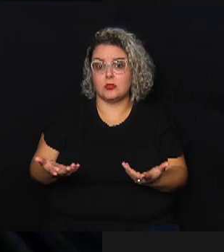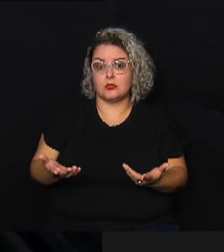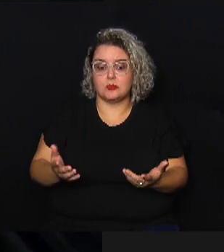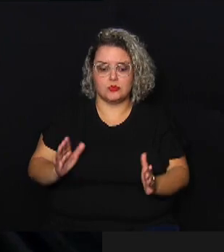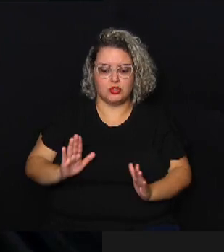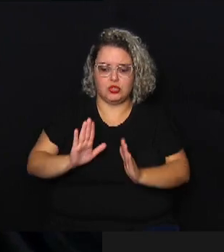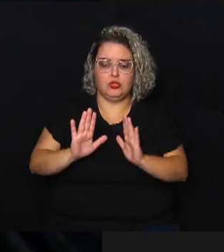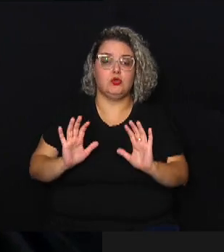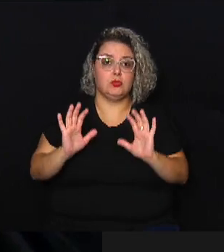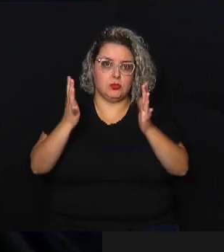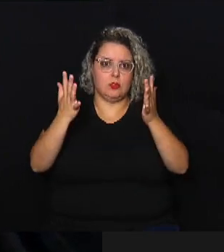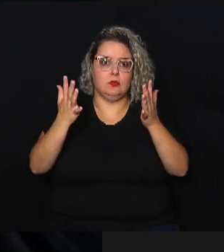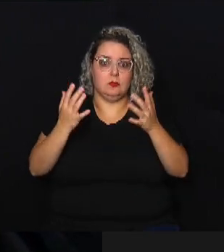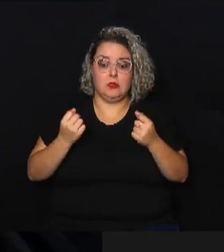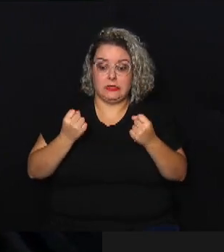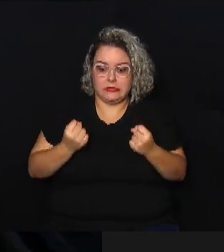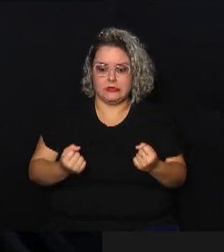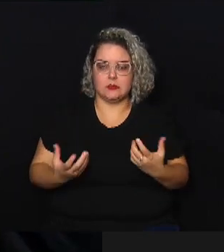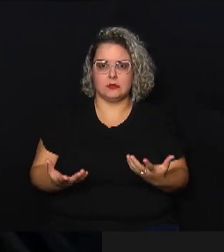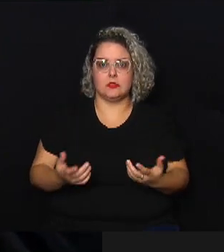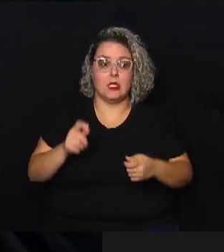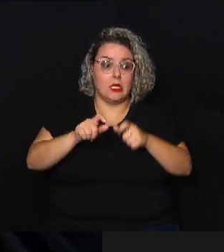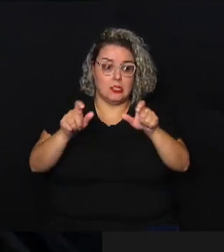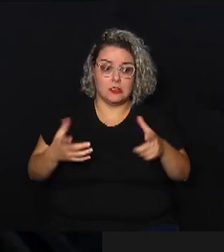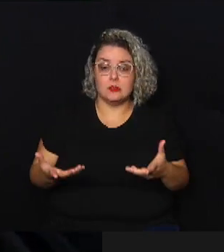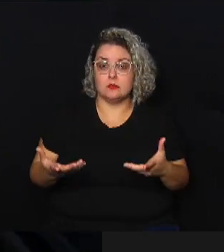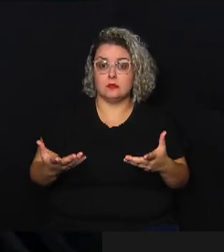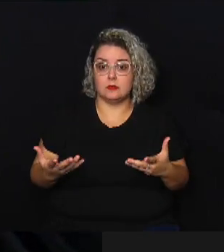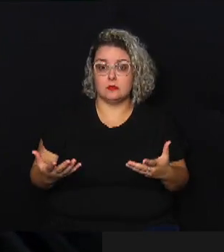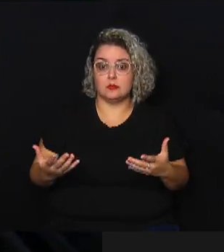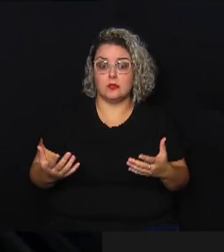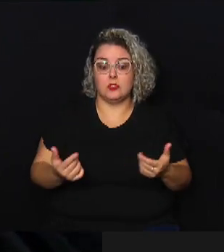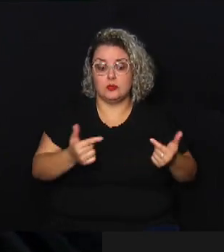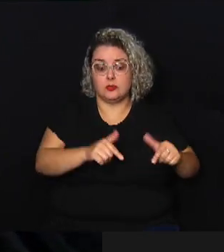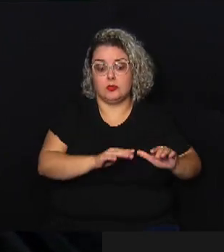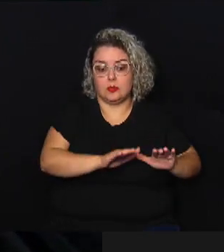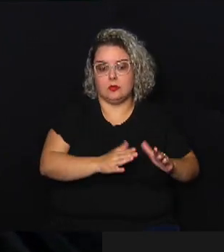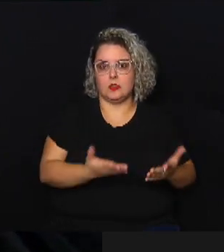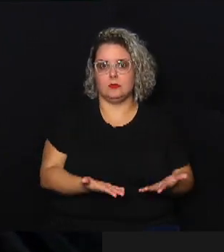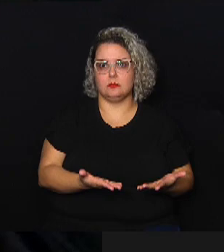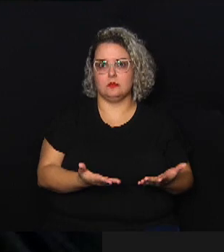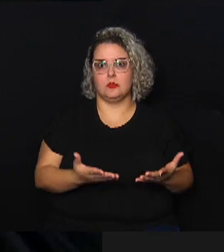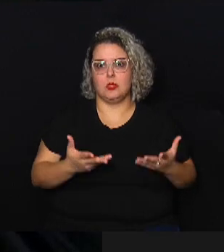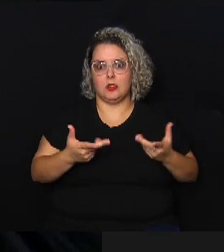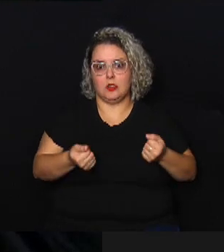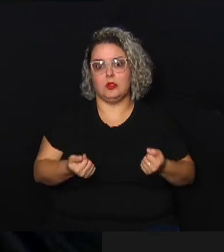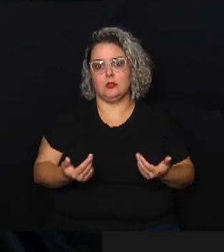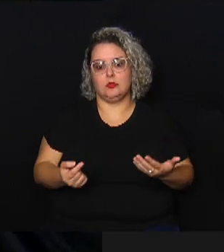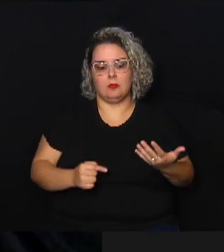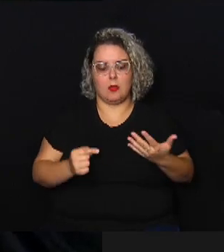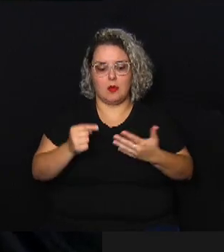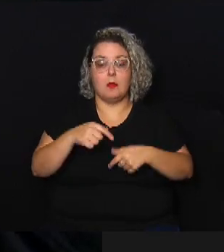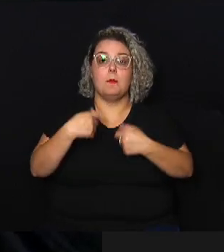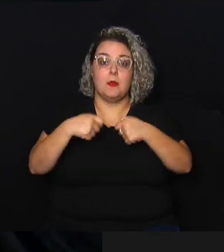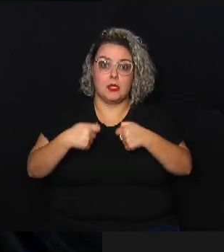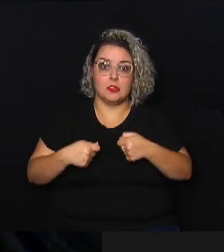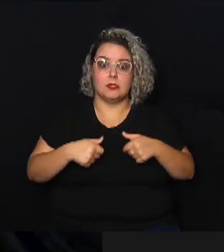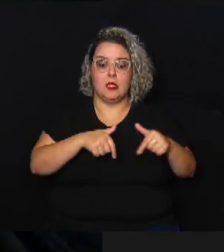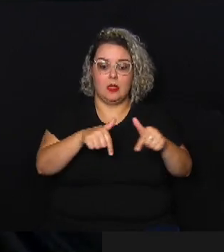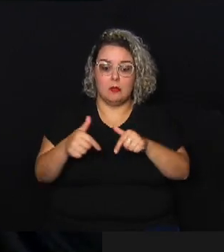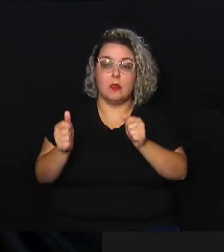severo onde essas pessoas podem se abrigar então é toda uma questão que a gente precisa trabalhar junto